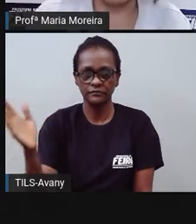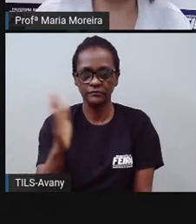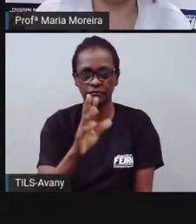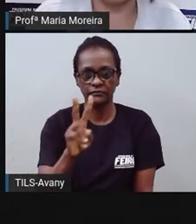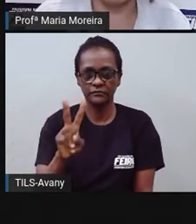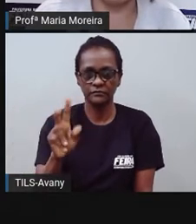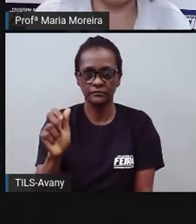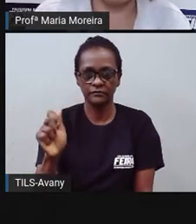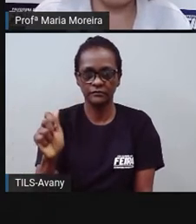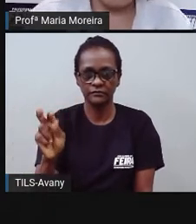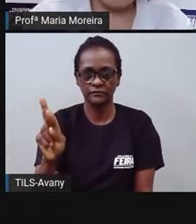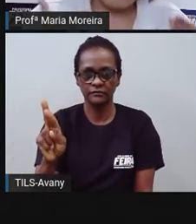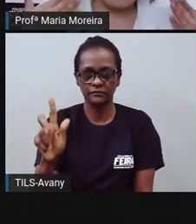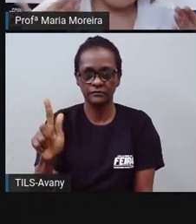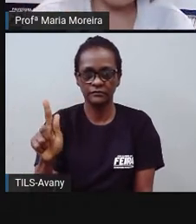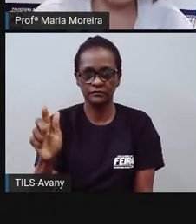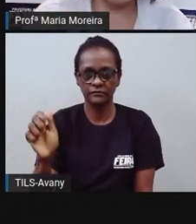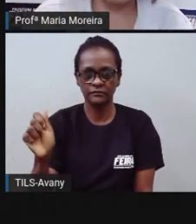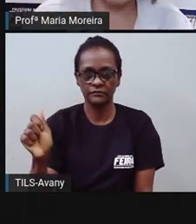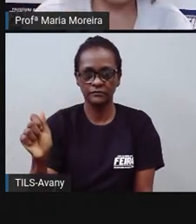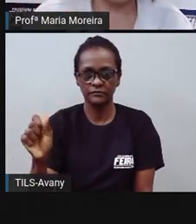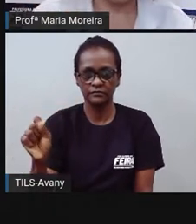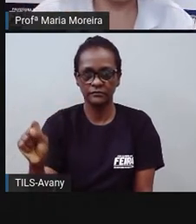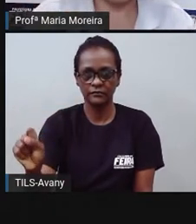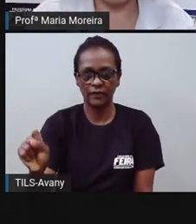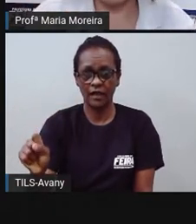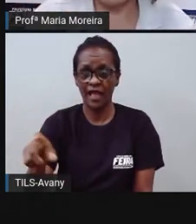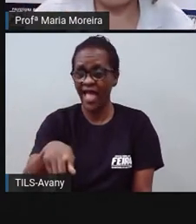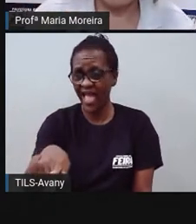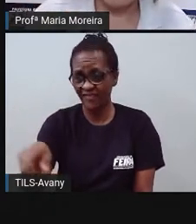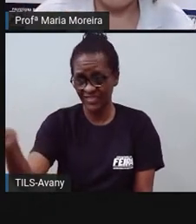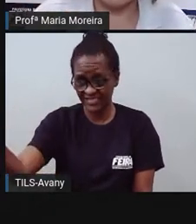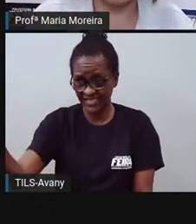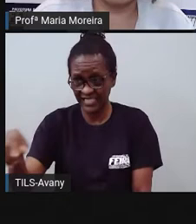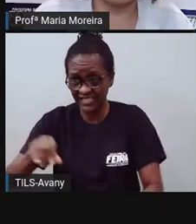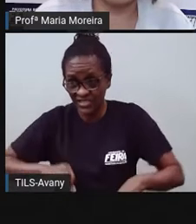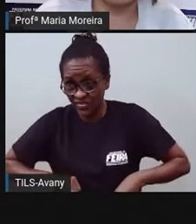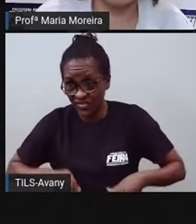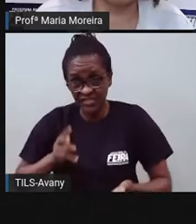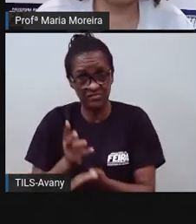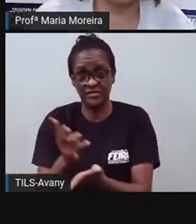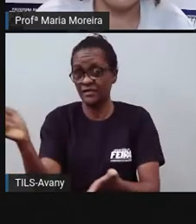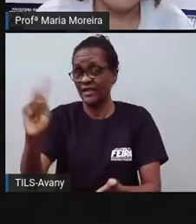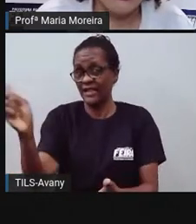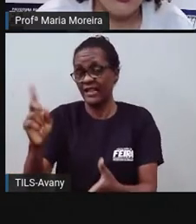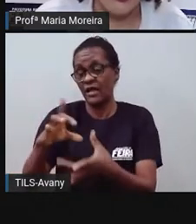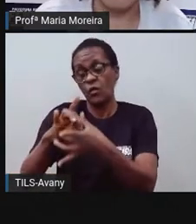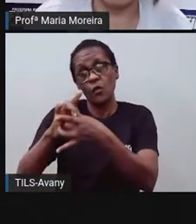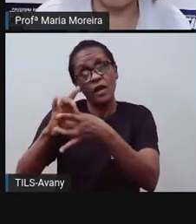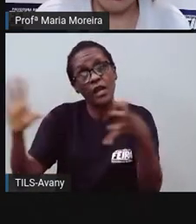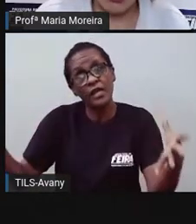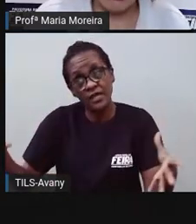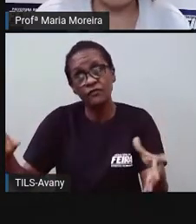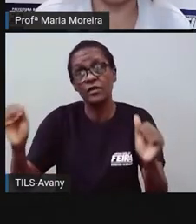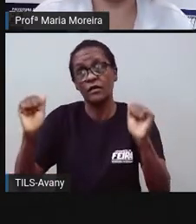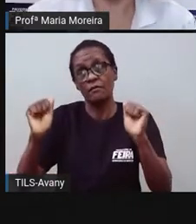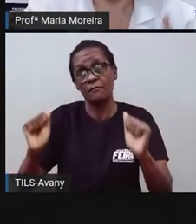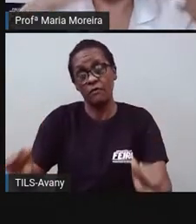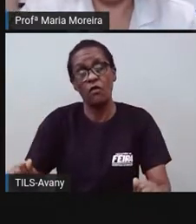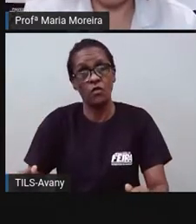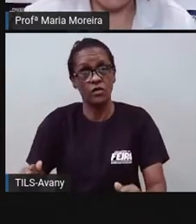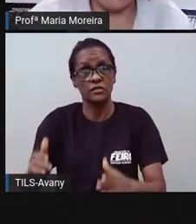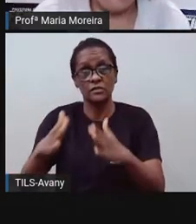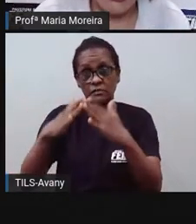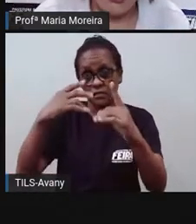né, promulgada uma lei que diz que, olha, não, essas pessoas têm um direito ao culto, né,